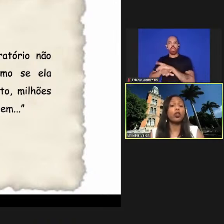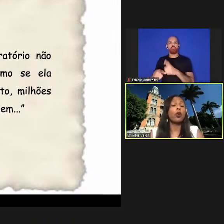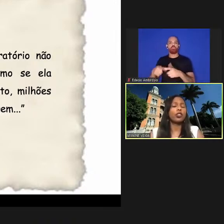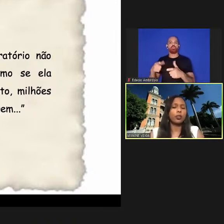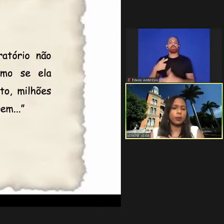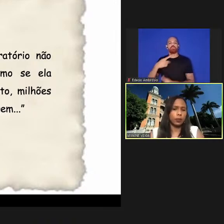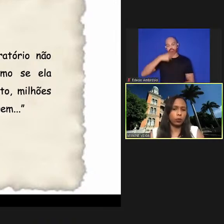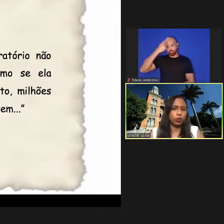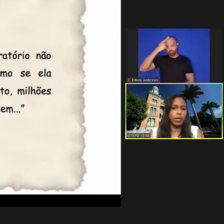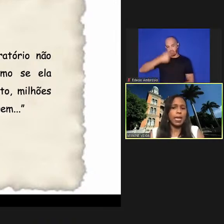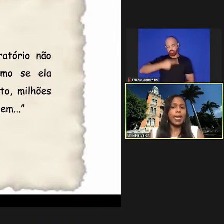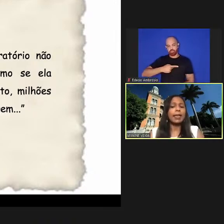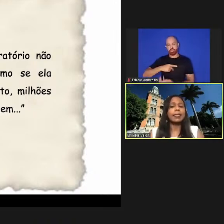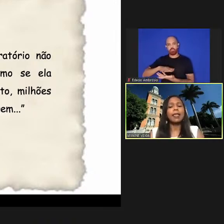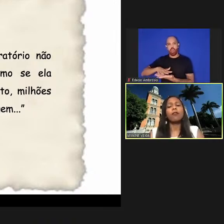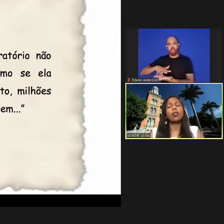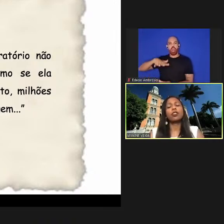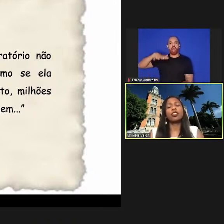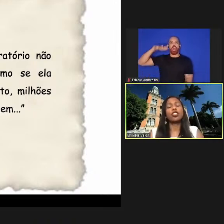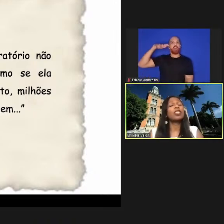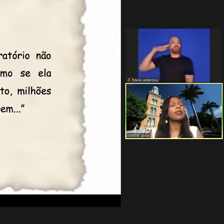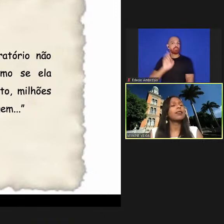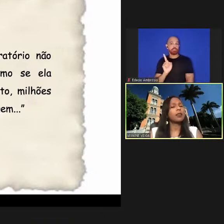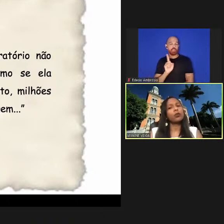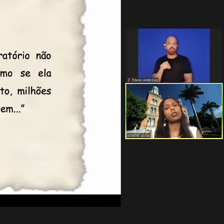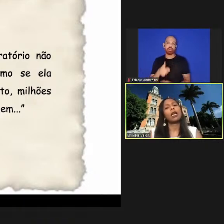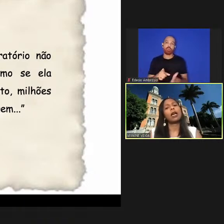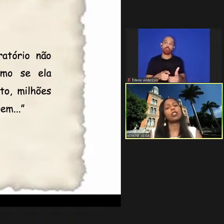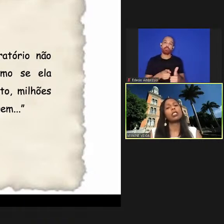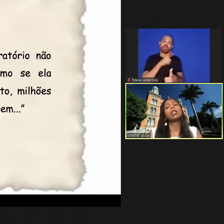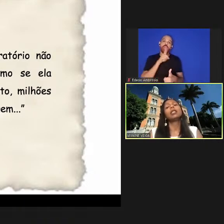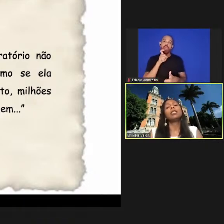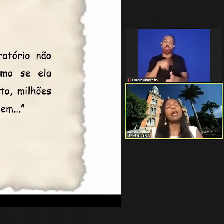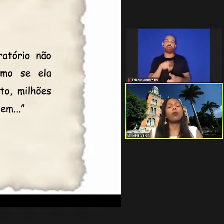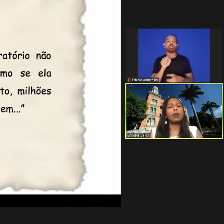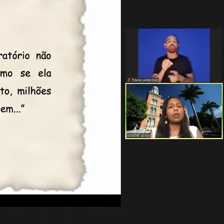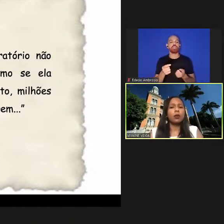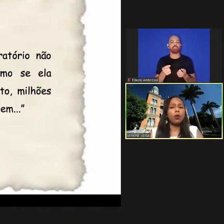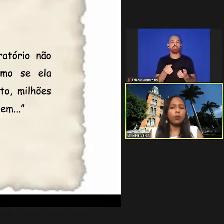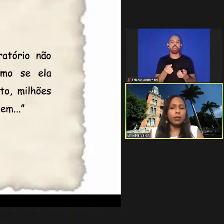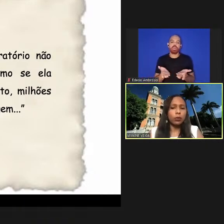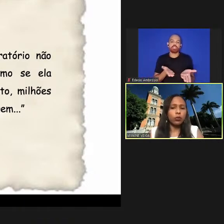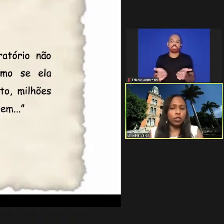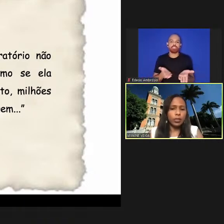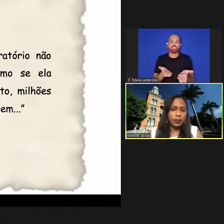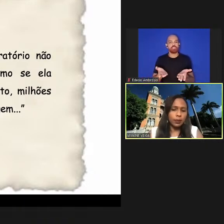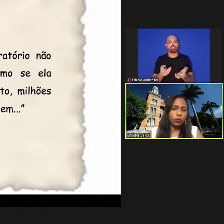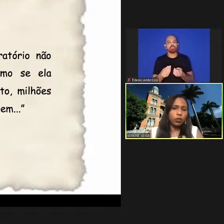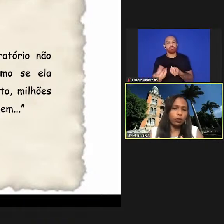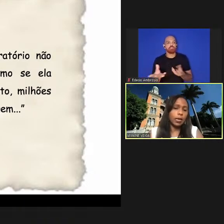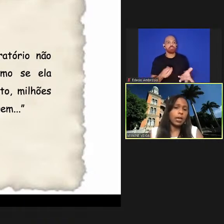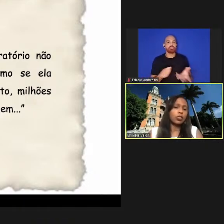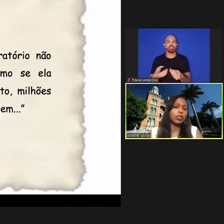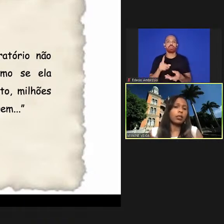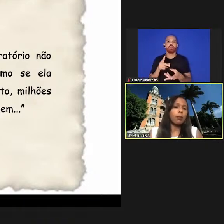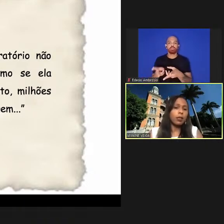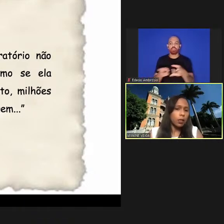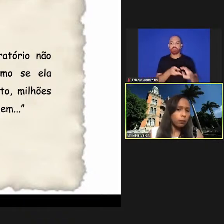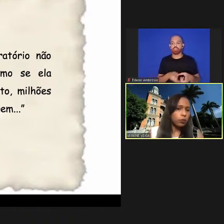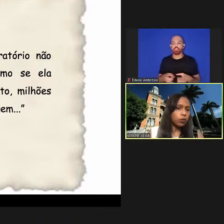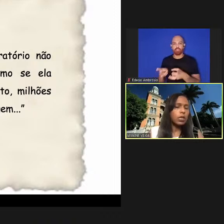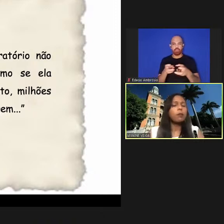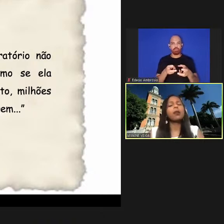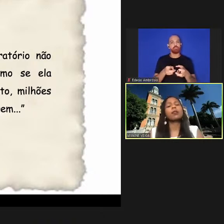culto milhões de signos ela serve antes de estação de triagem e é com esse conceito de extração de triagem que